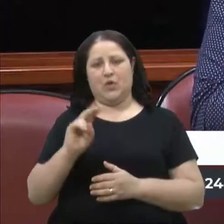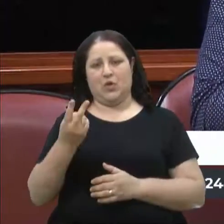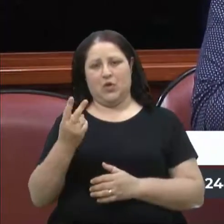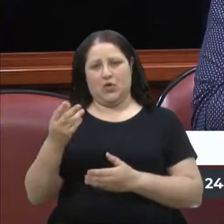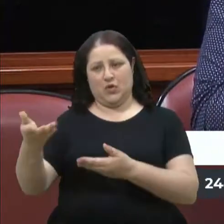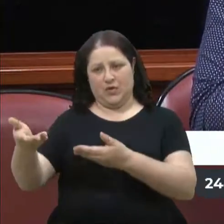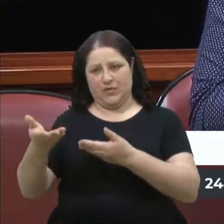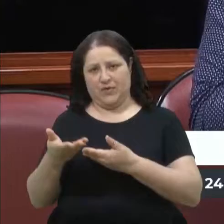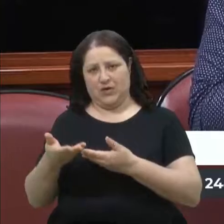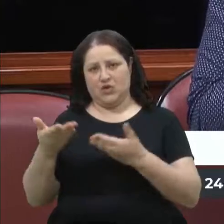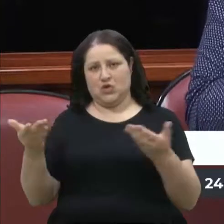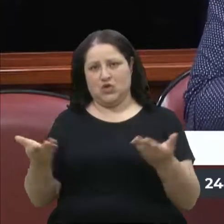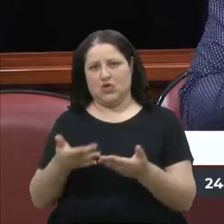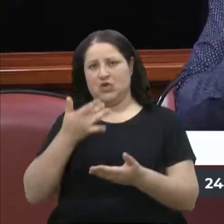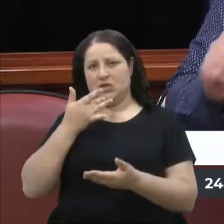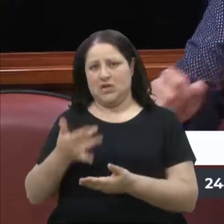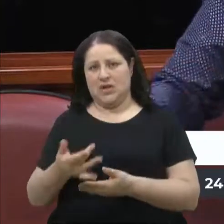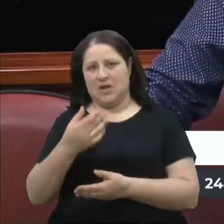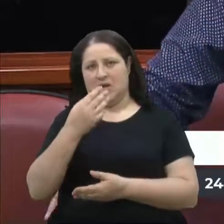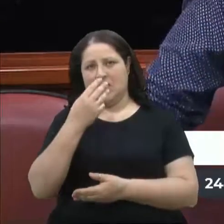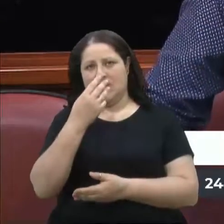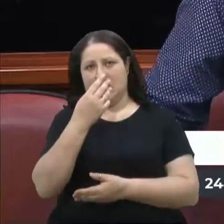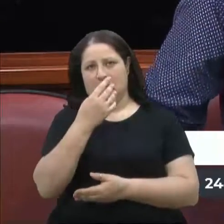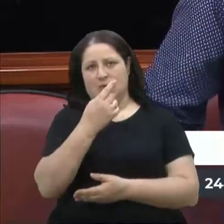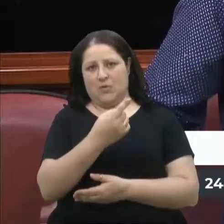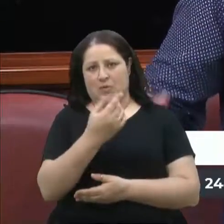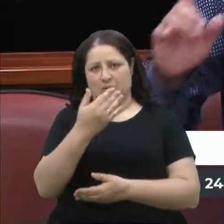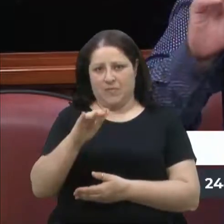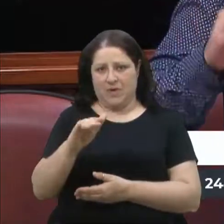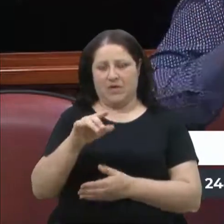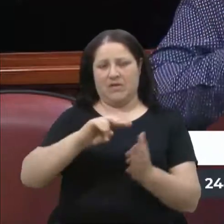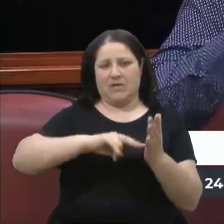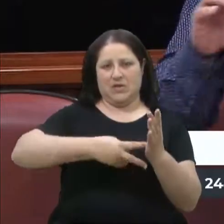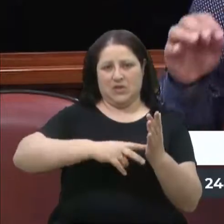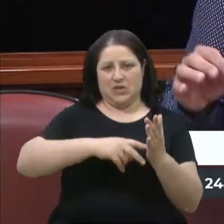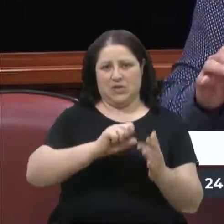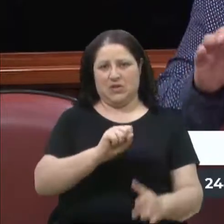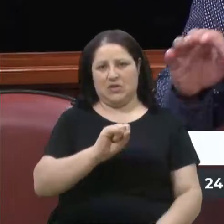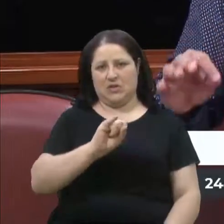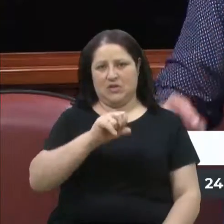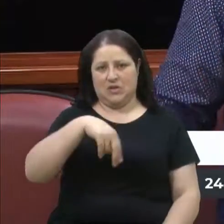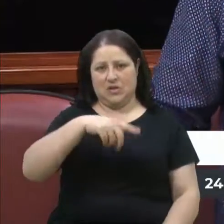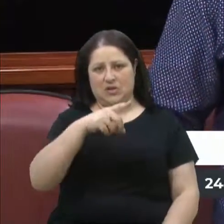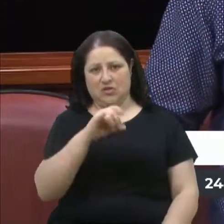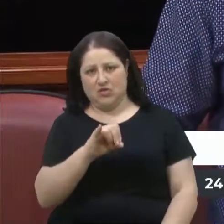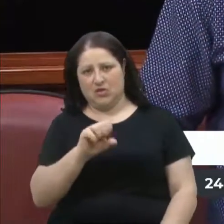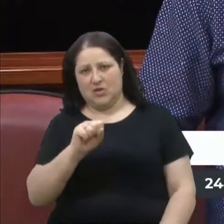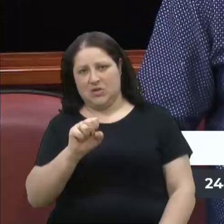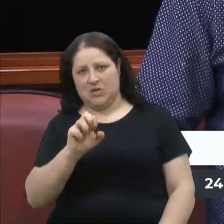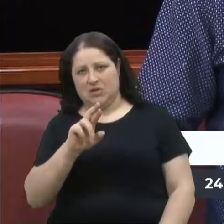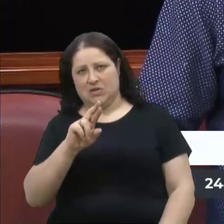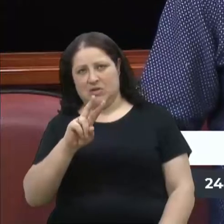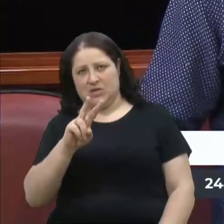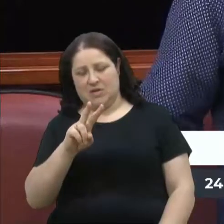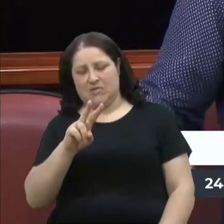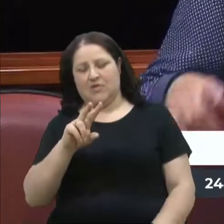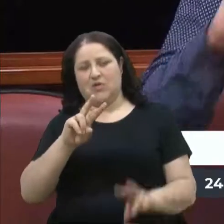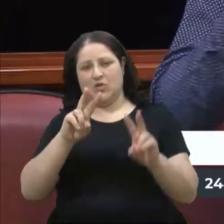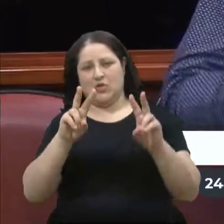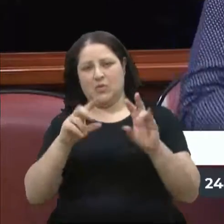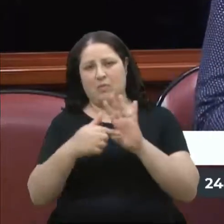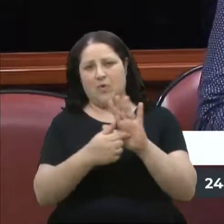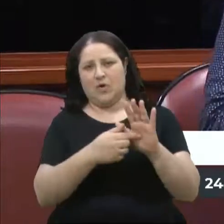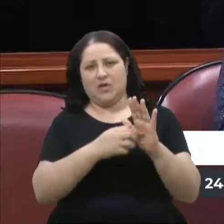tarde, às 13h30, tem a reunião com o Sindicerv, então na sala GNPTF, apresentando dados e tratando sobre a reforma da Previdência